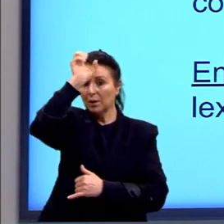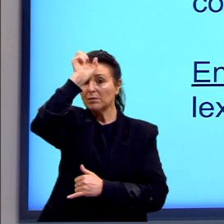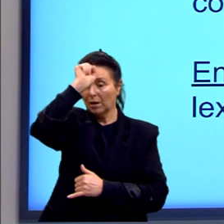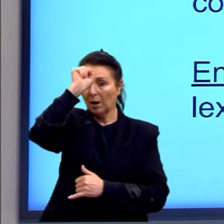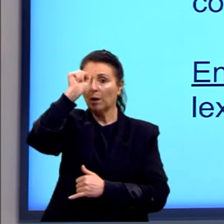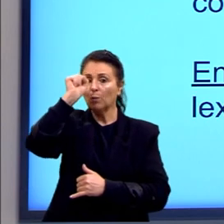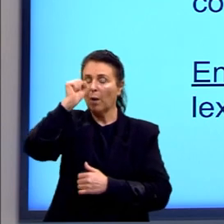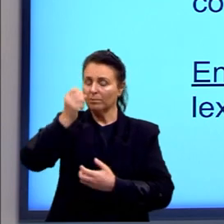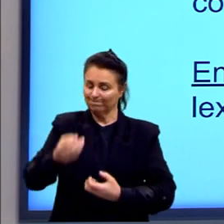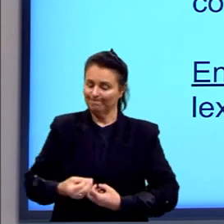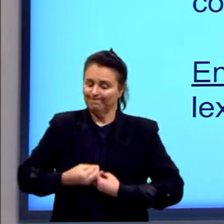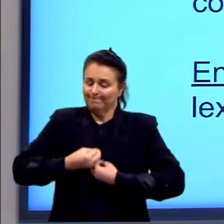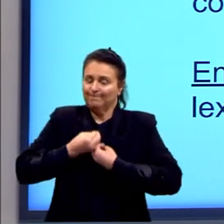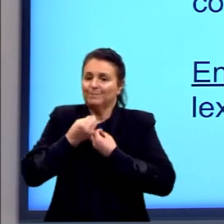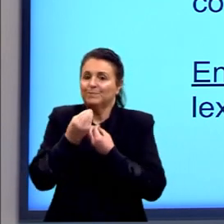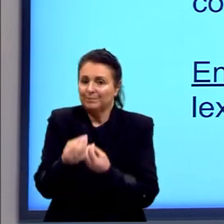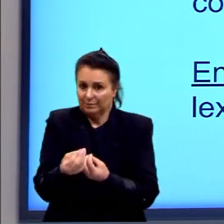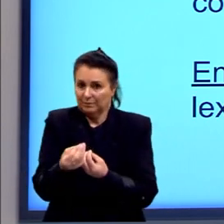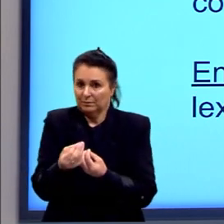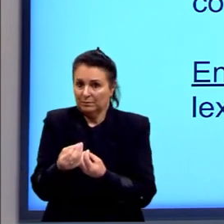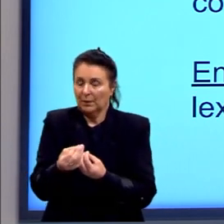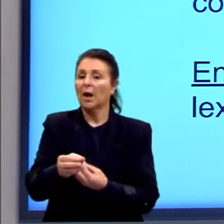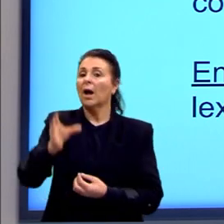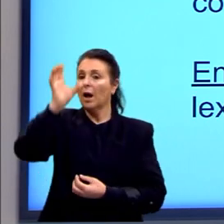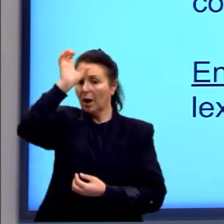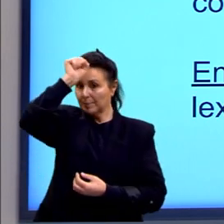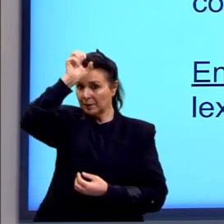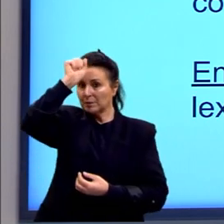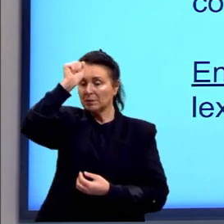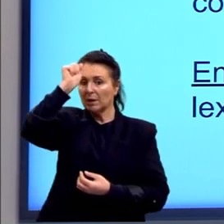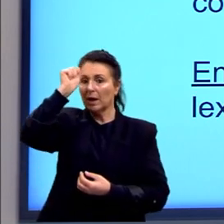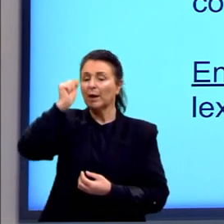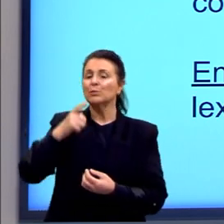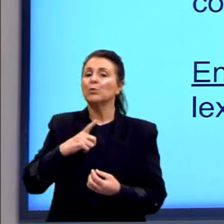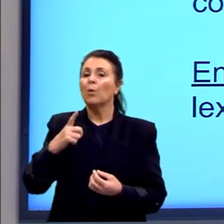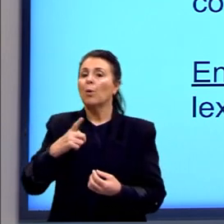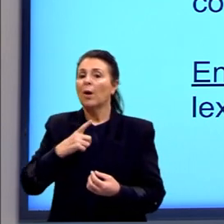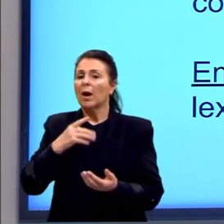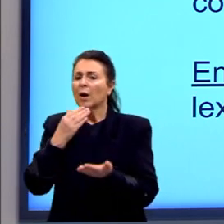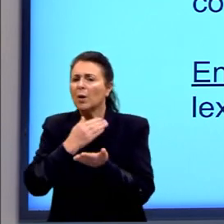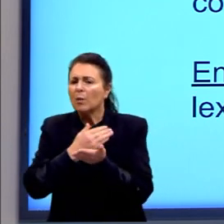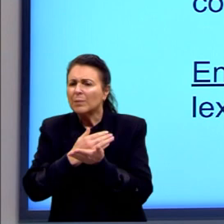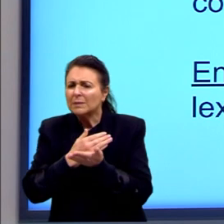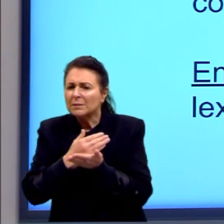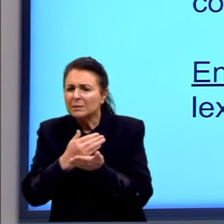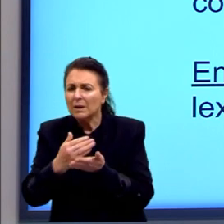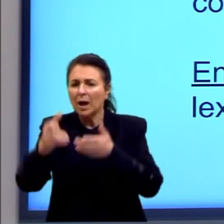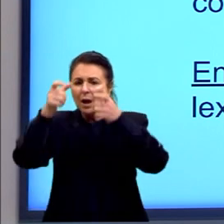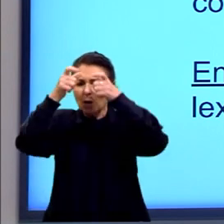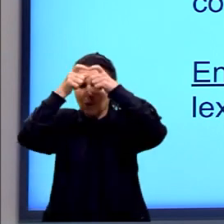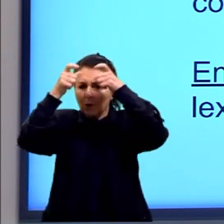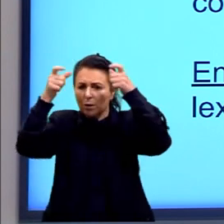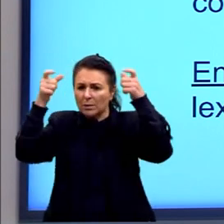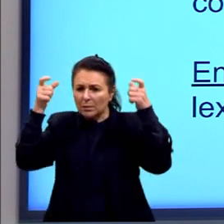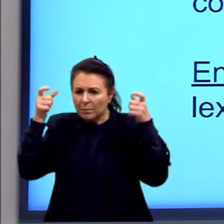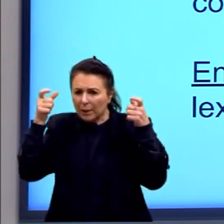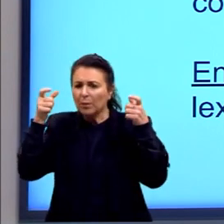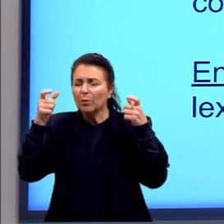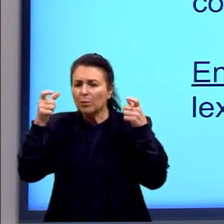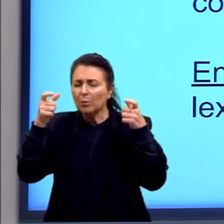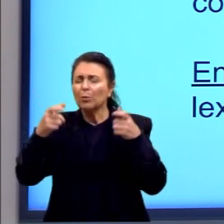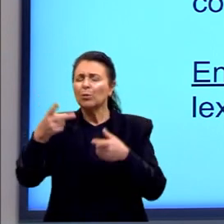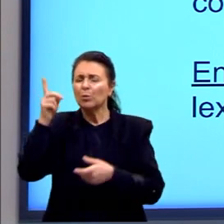dedicação. Aprendizado é plantar o conhecimento todos os dias.